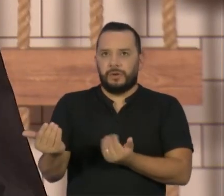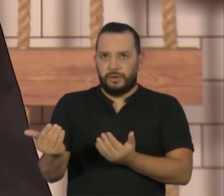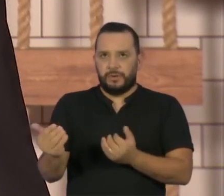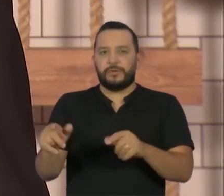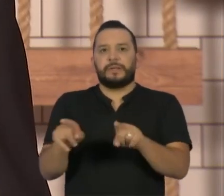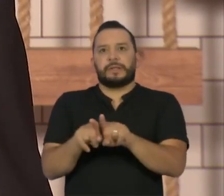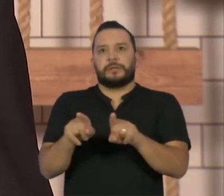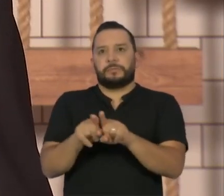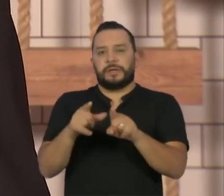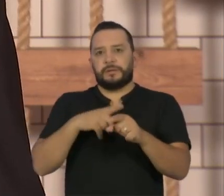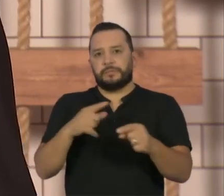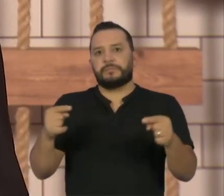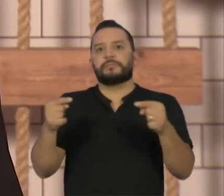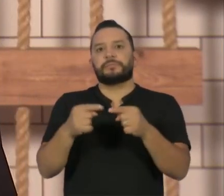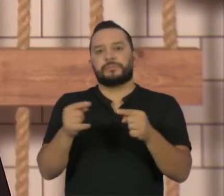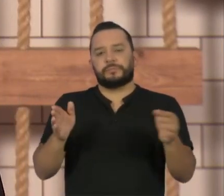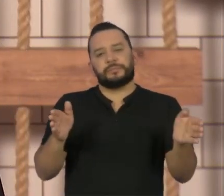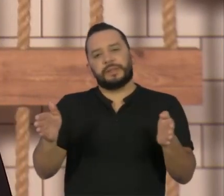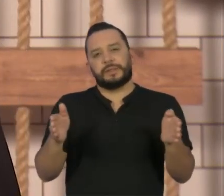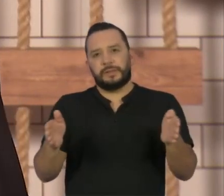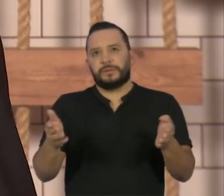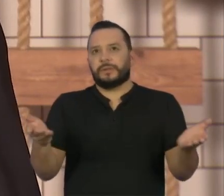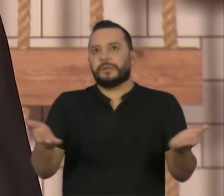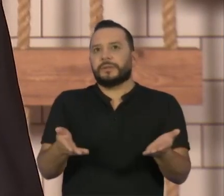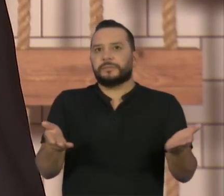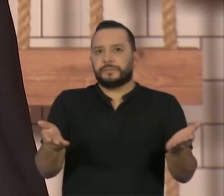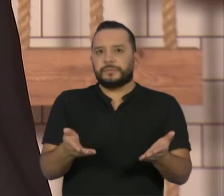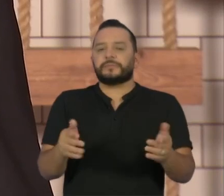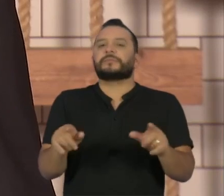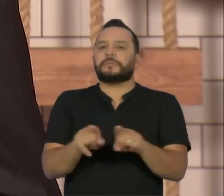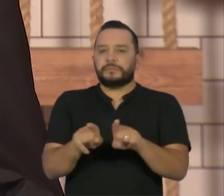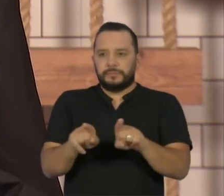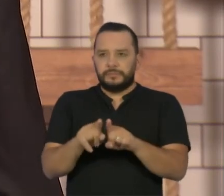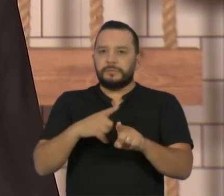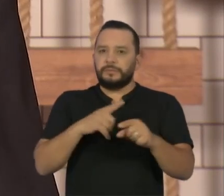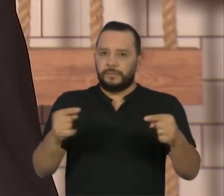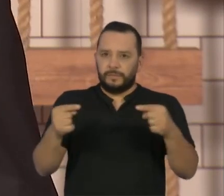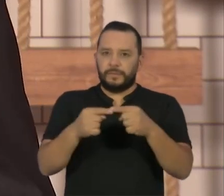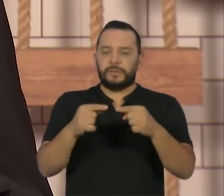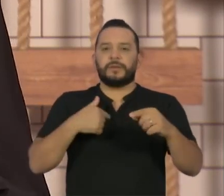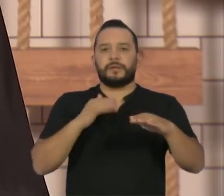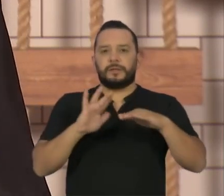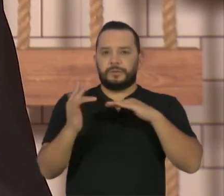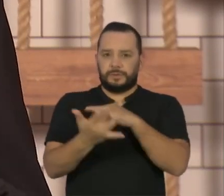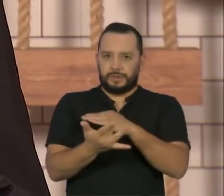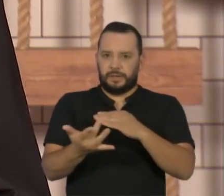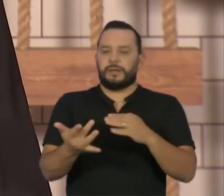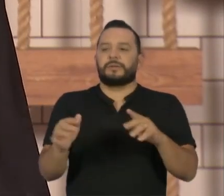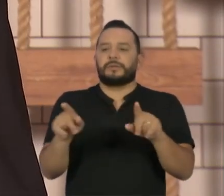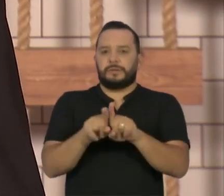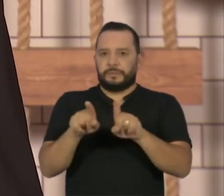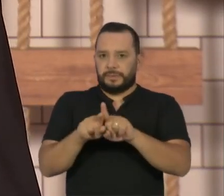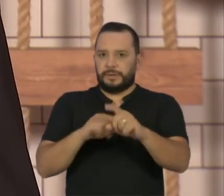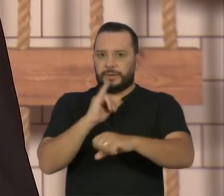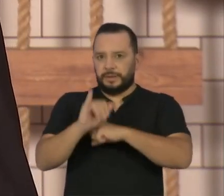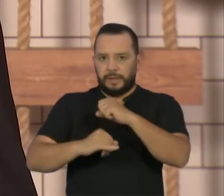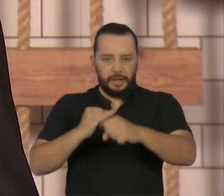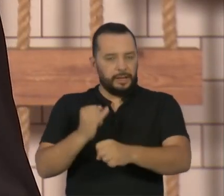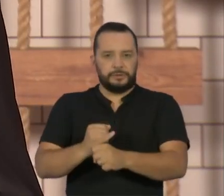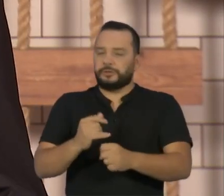antenada, com os novos tempos e também ligada às redes sociais, ao digital, ao streaming.